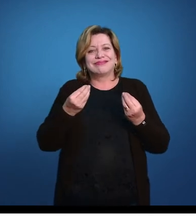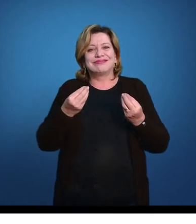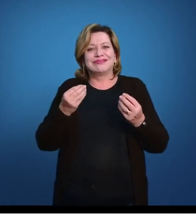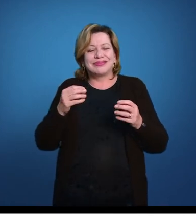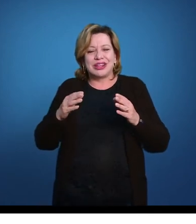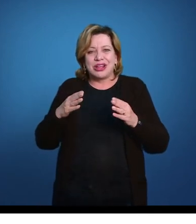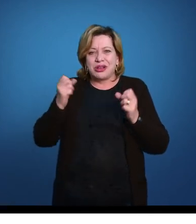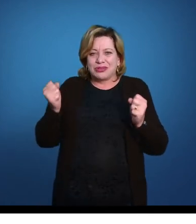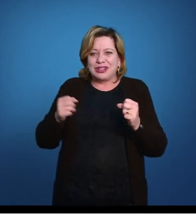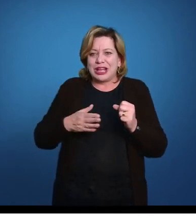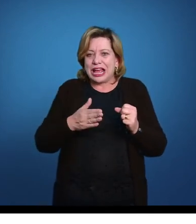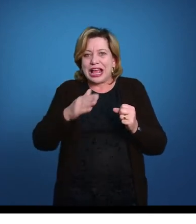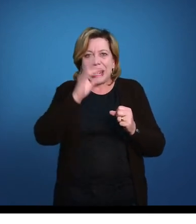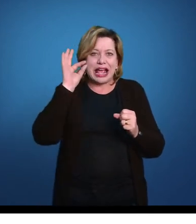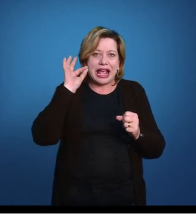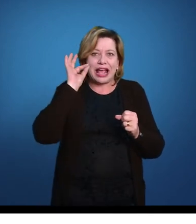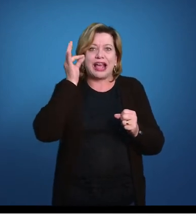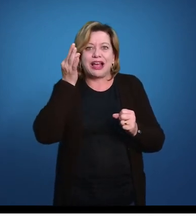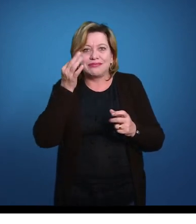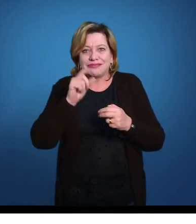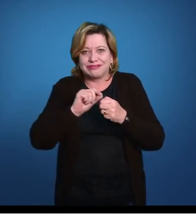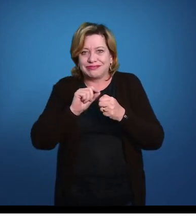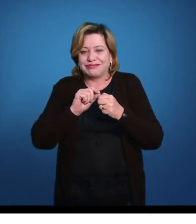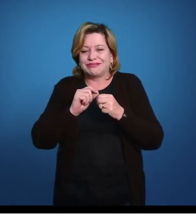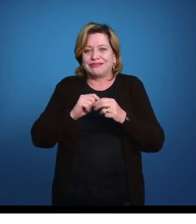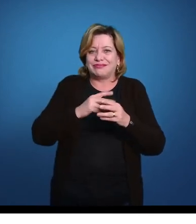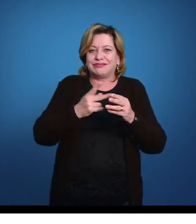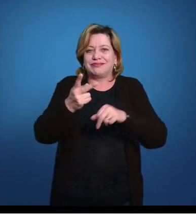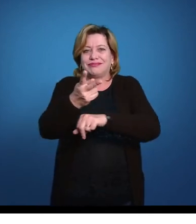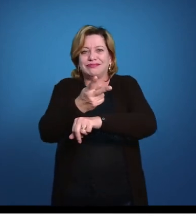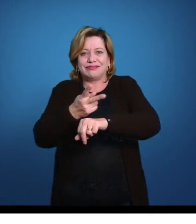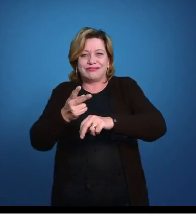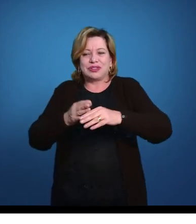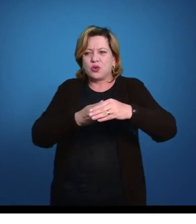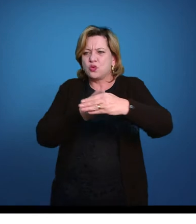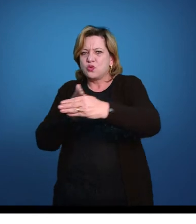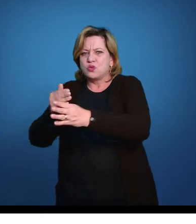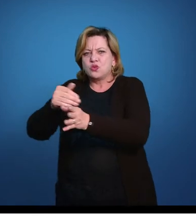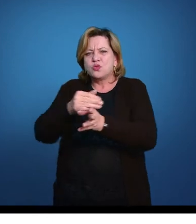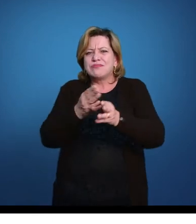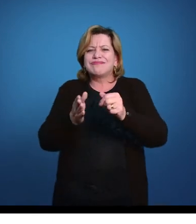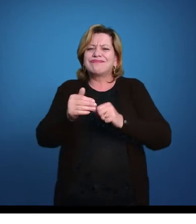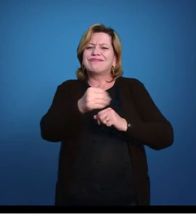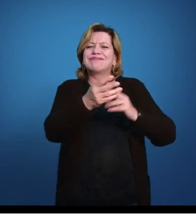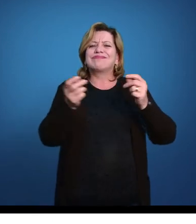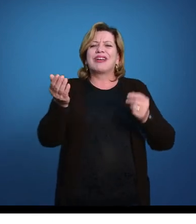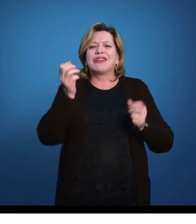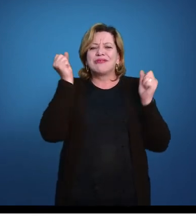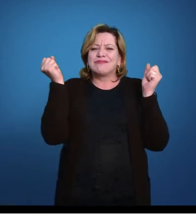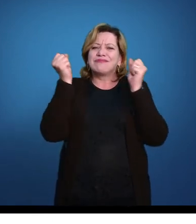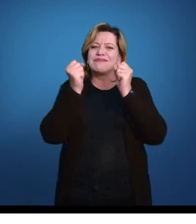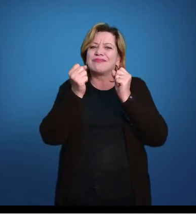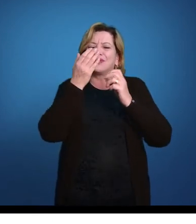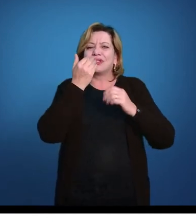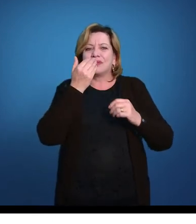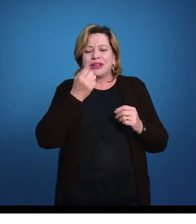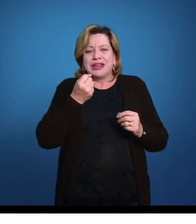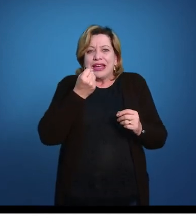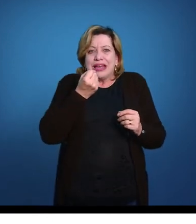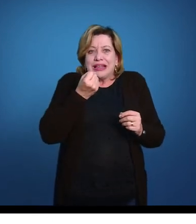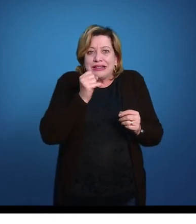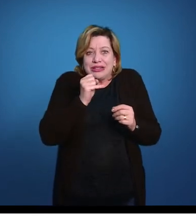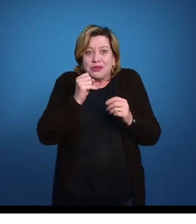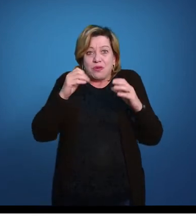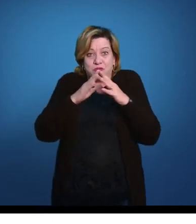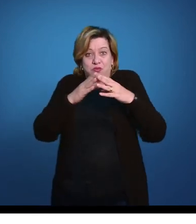poder nadar mais rápido ou mais ágil ou mais manobrável que o outro animalzinho para ele poder comer, né? Porque se o maior está correndo atrás